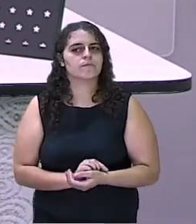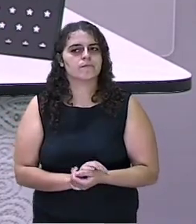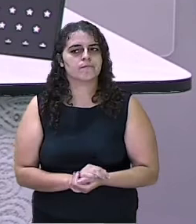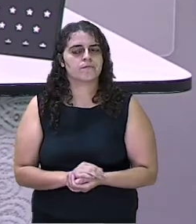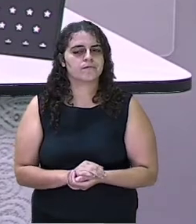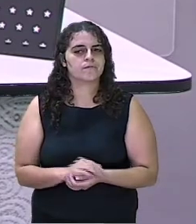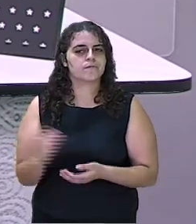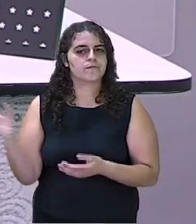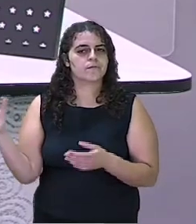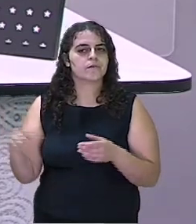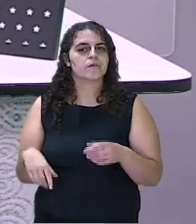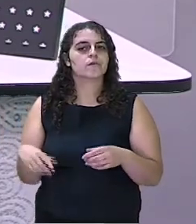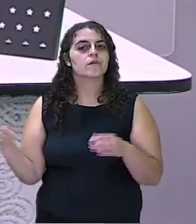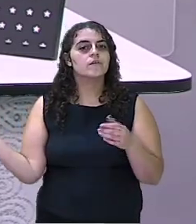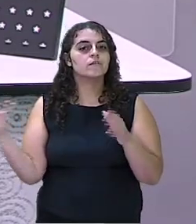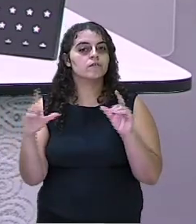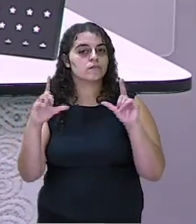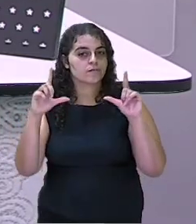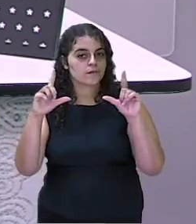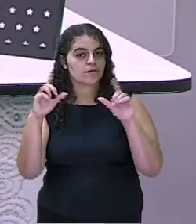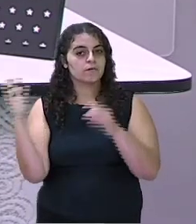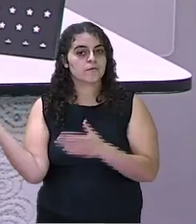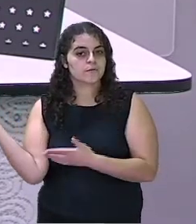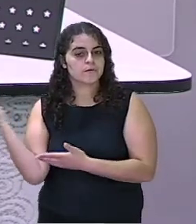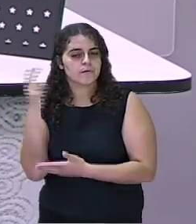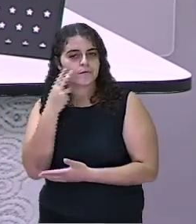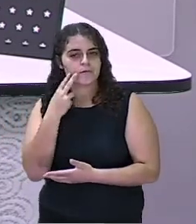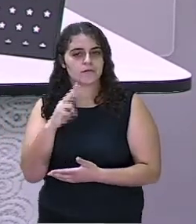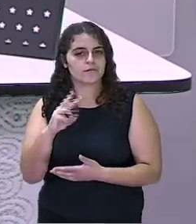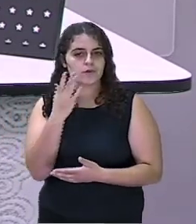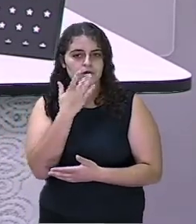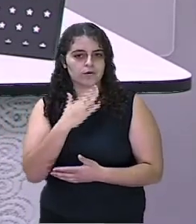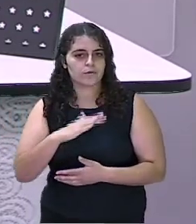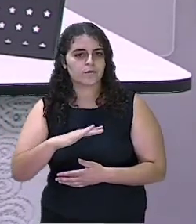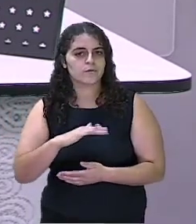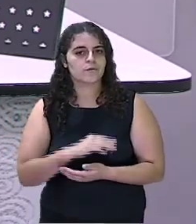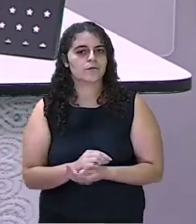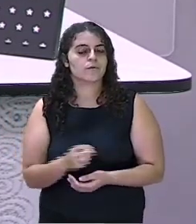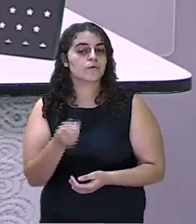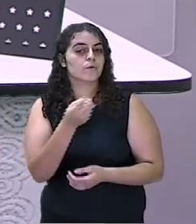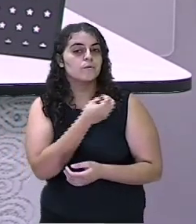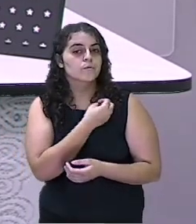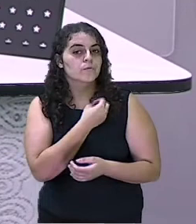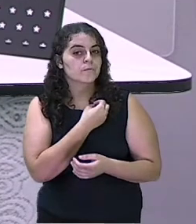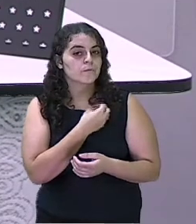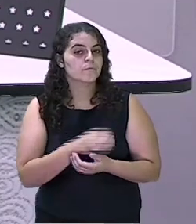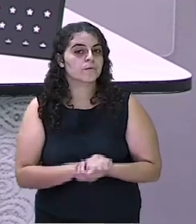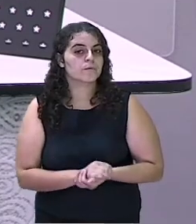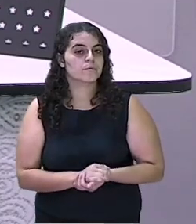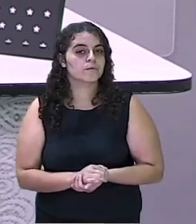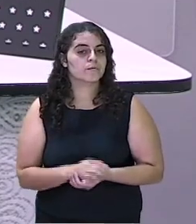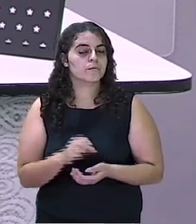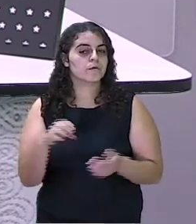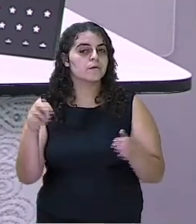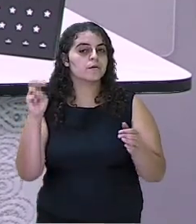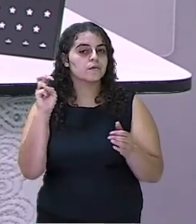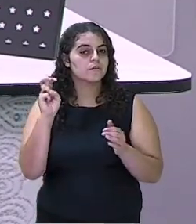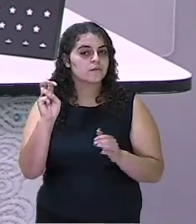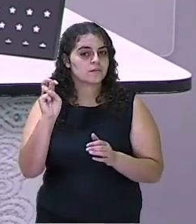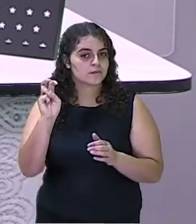envelopes que estão na nossa mesa, numerados até o número 5.